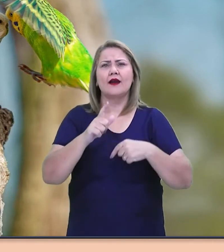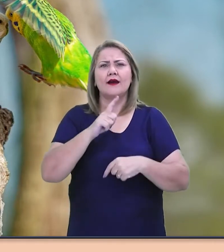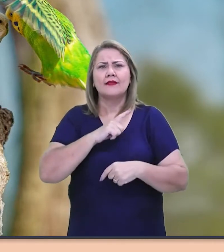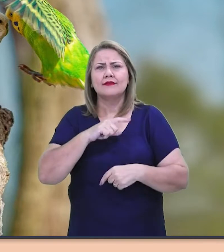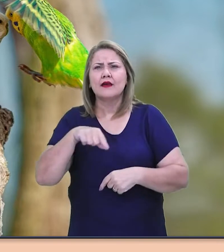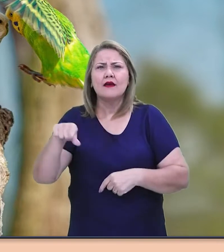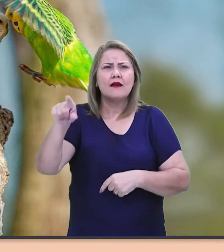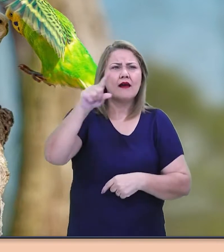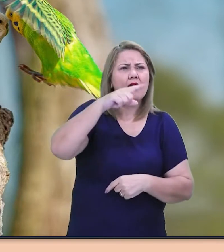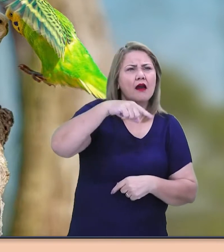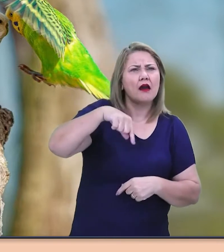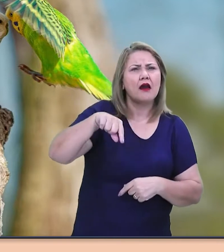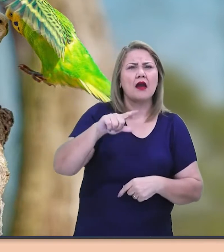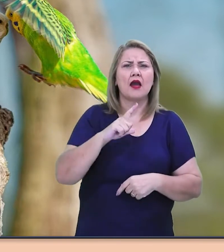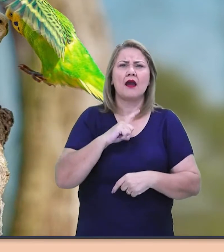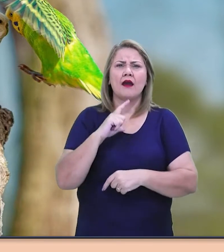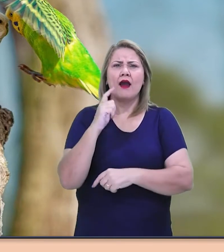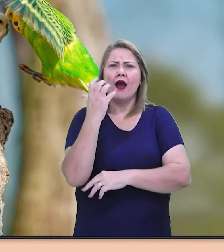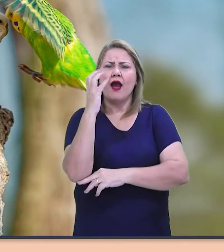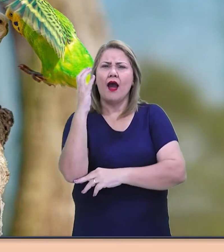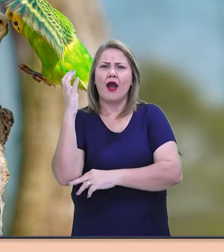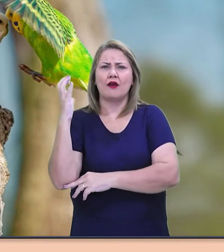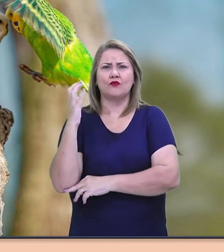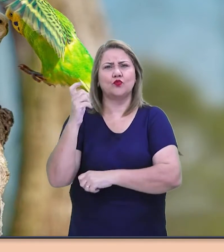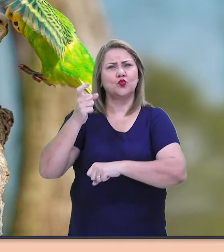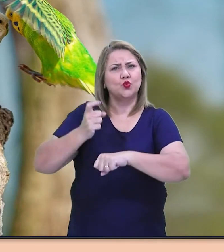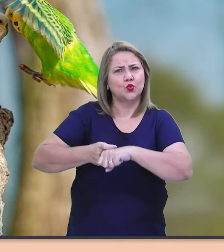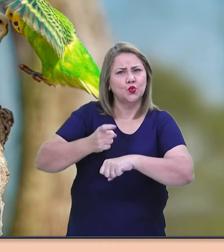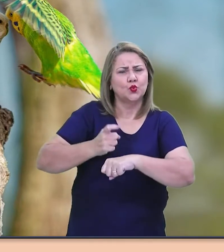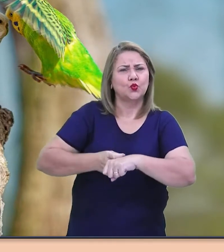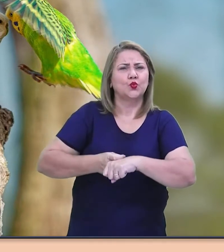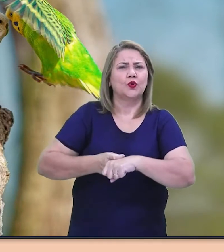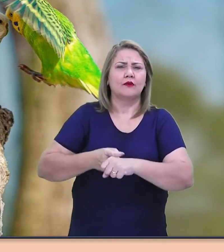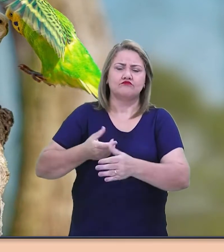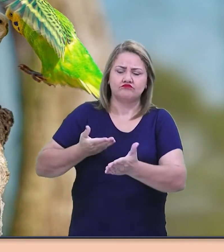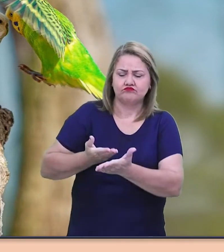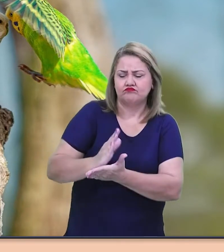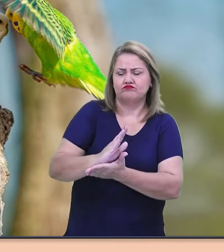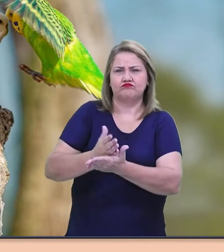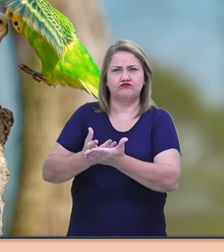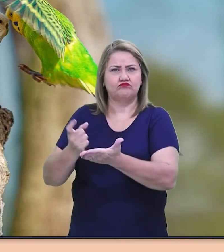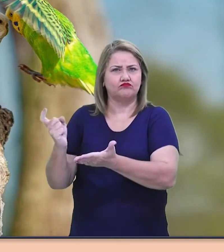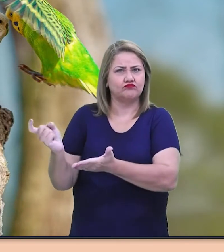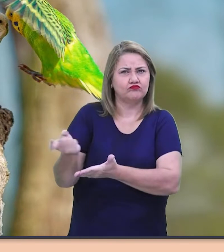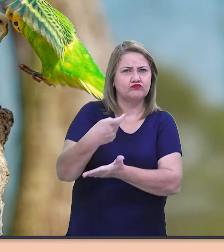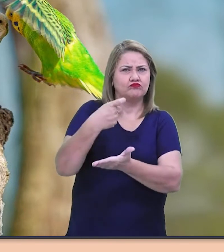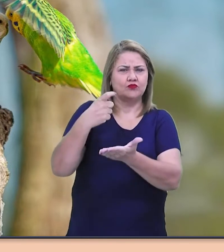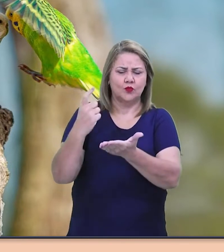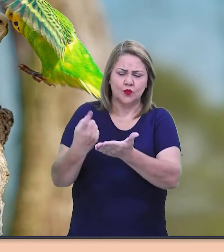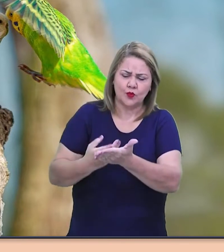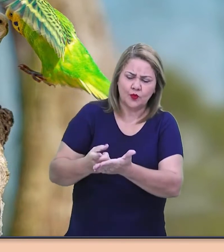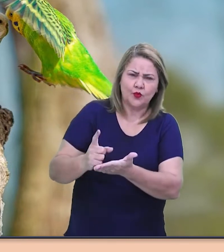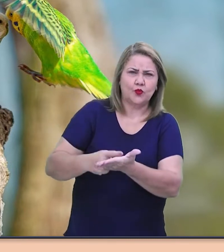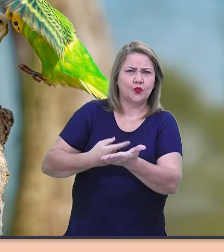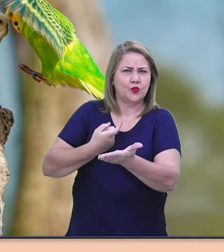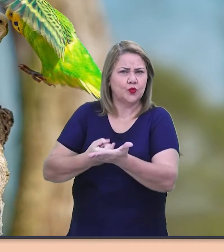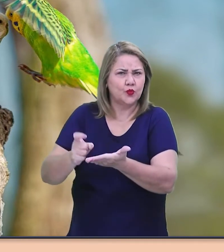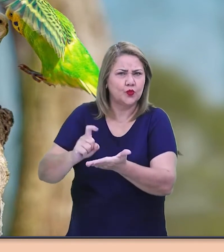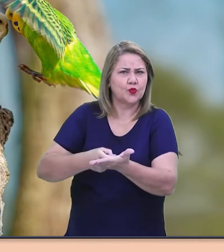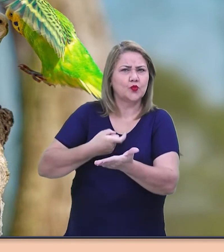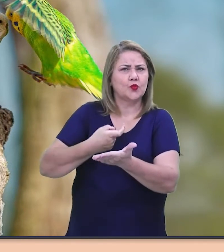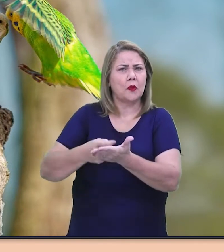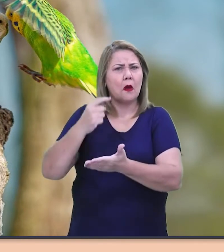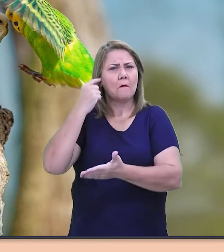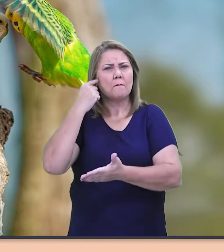andava duro na quisenda. Enquanto amolava o ferro, no propósito de ir picar os galhos de